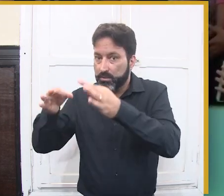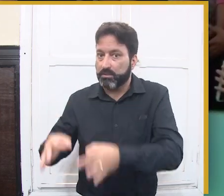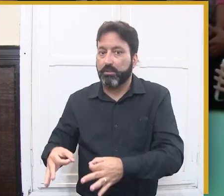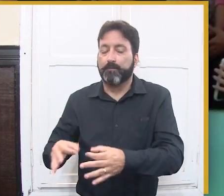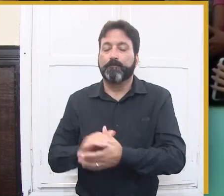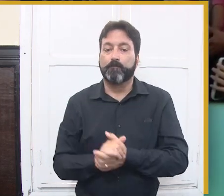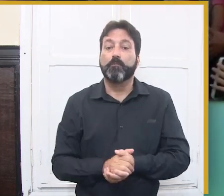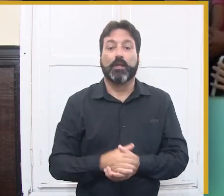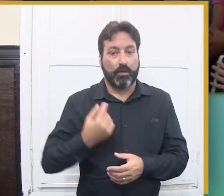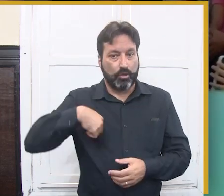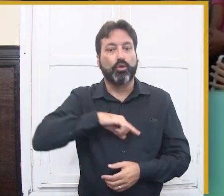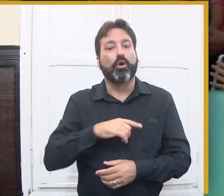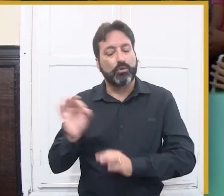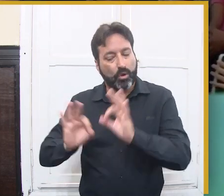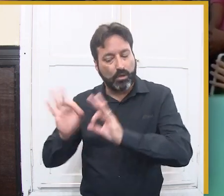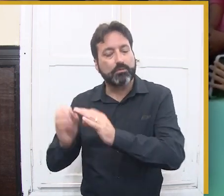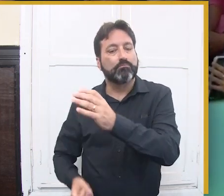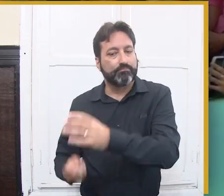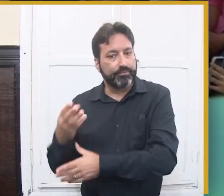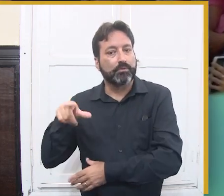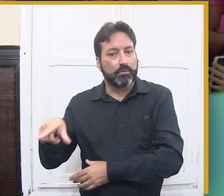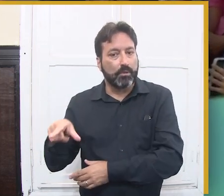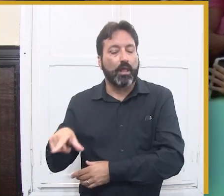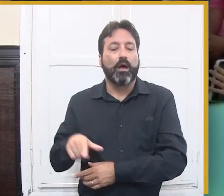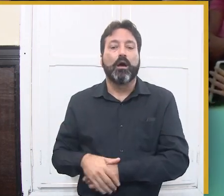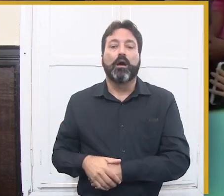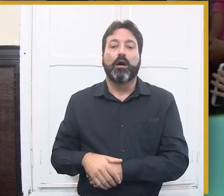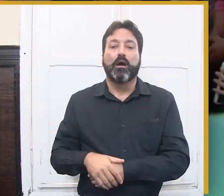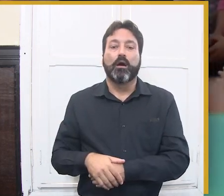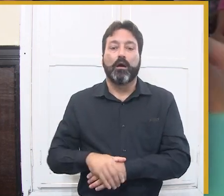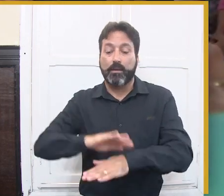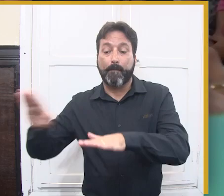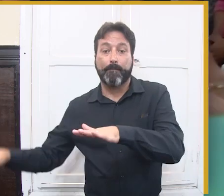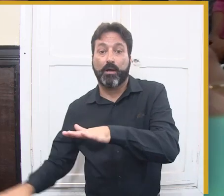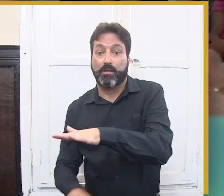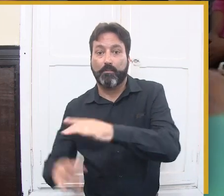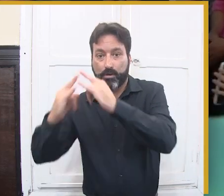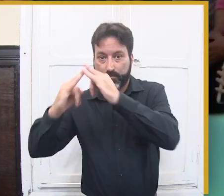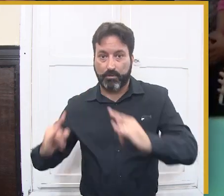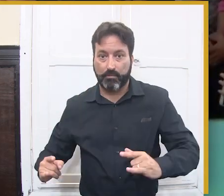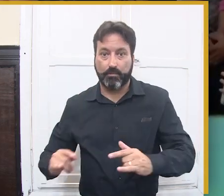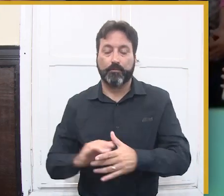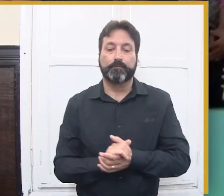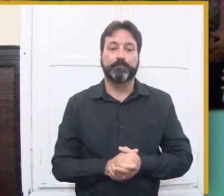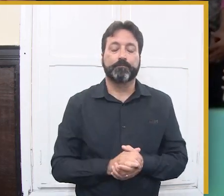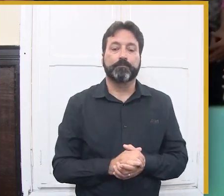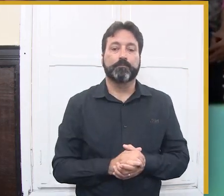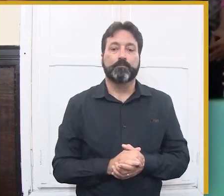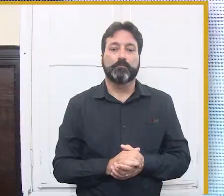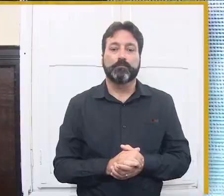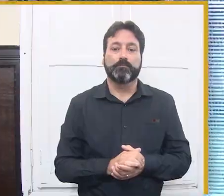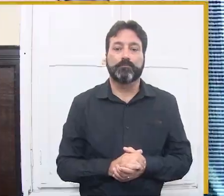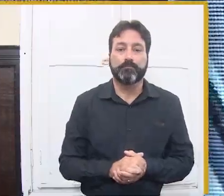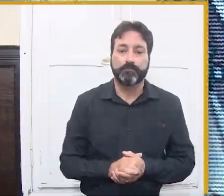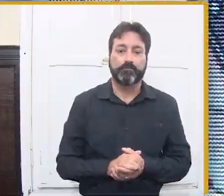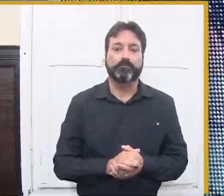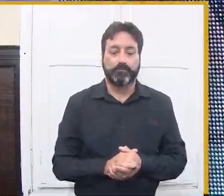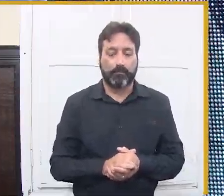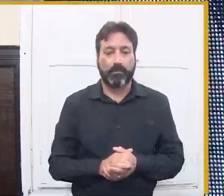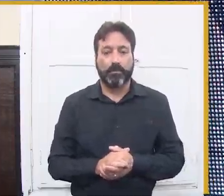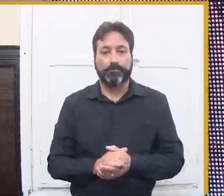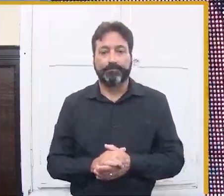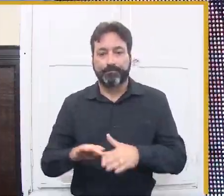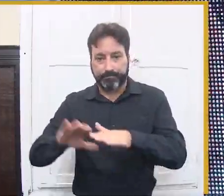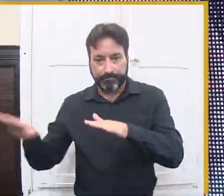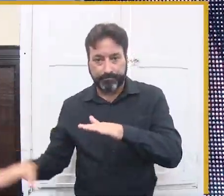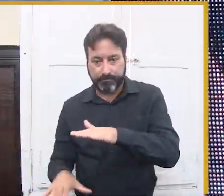participavam do palco cultural que não tinham camarim, não tinham banheiro, não tinham espaço adequado para